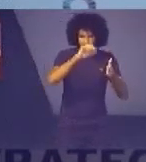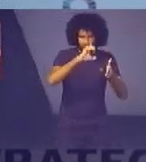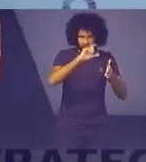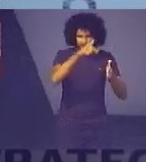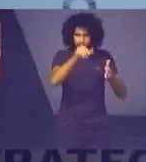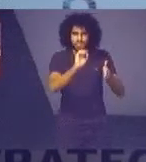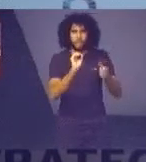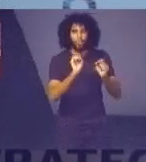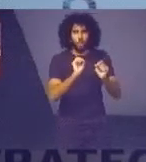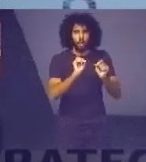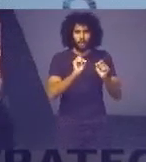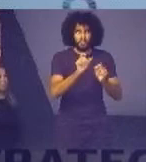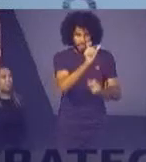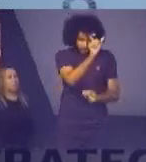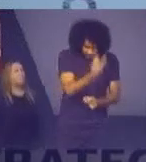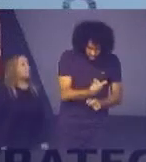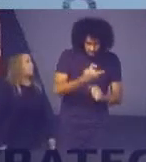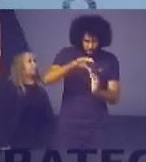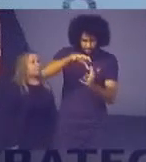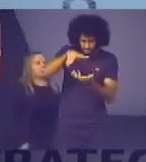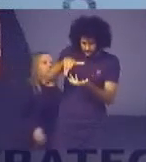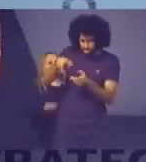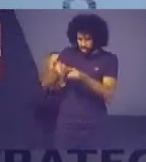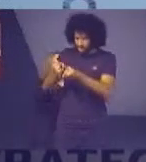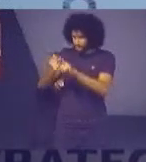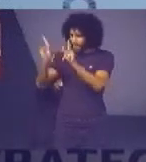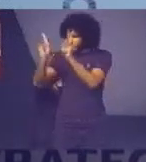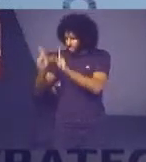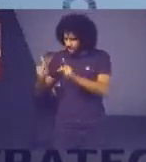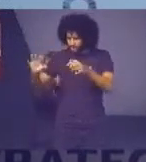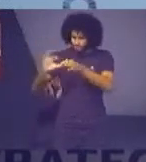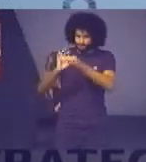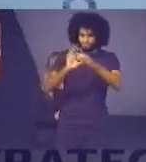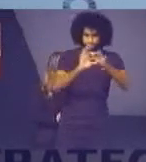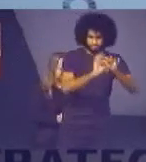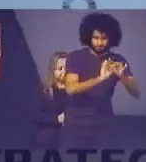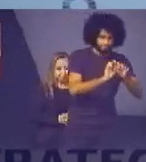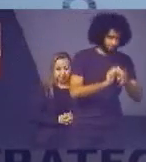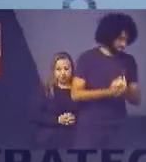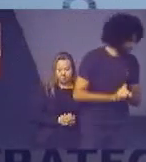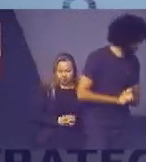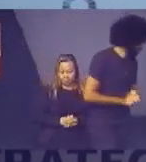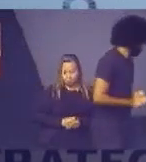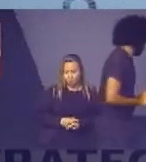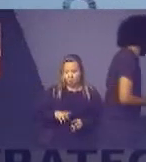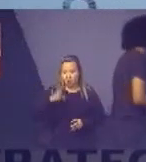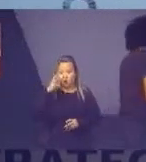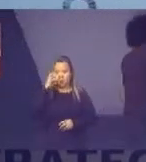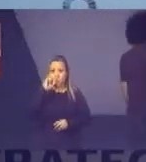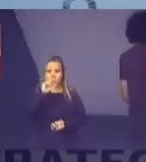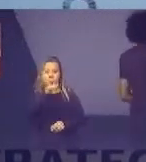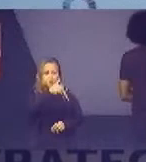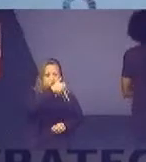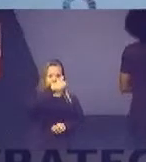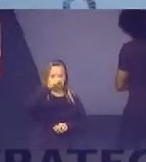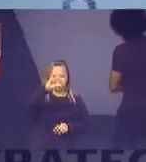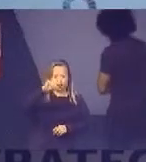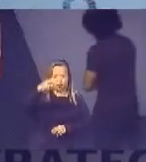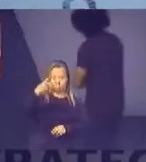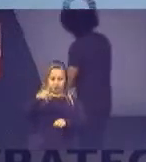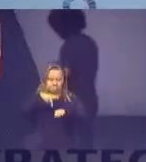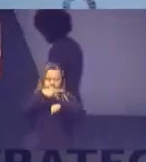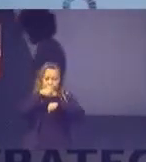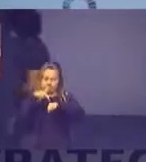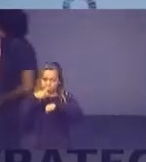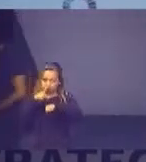Pessoas, planeta, prosperidade, paz e energia Foi adotada por 193 países, inclusive